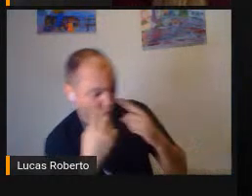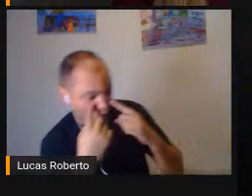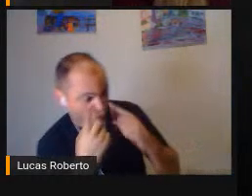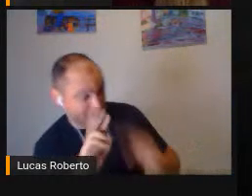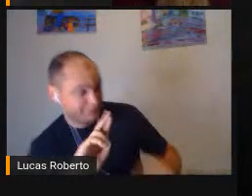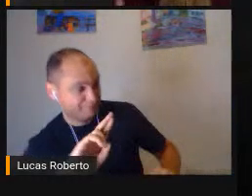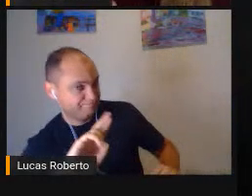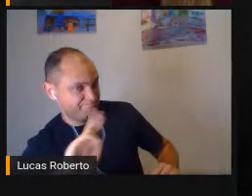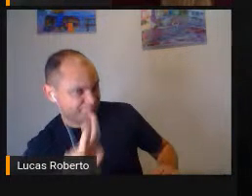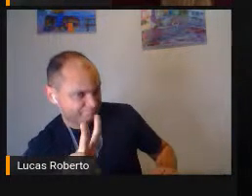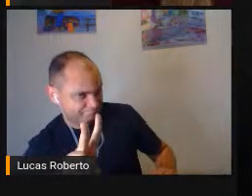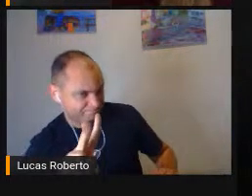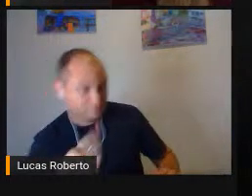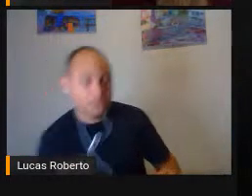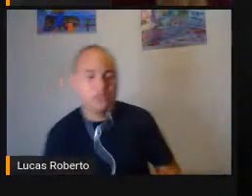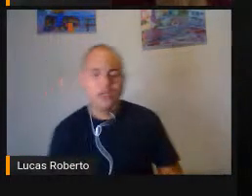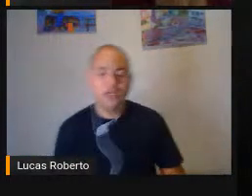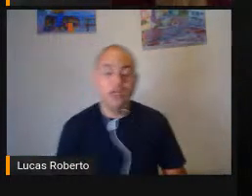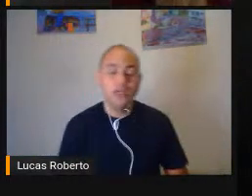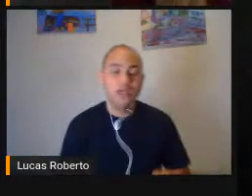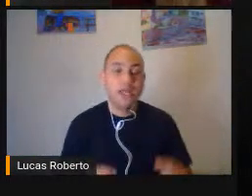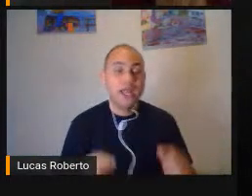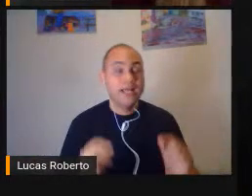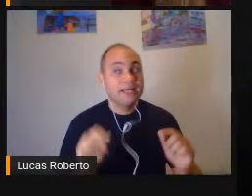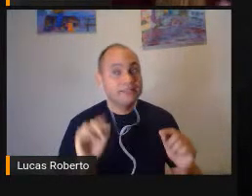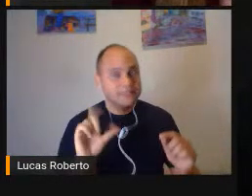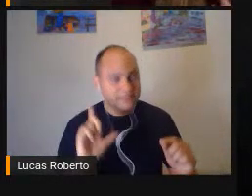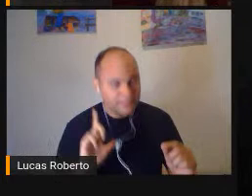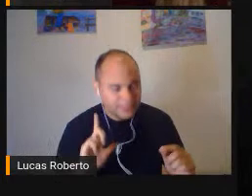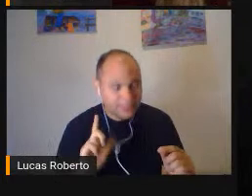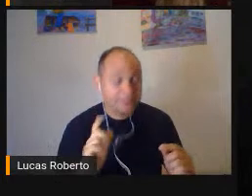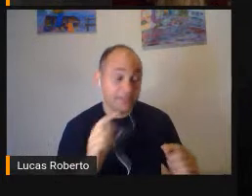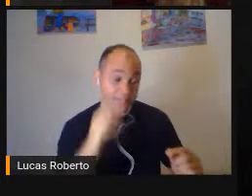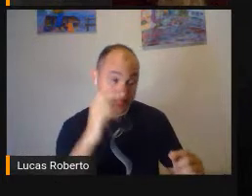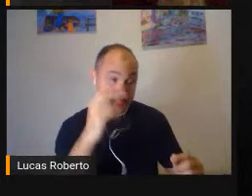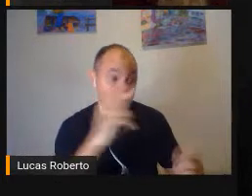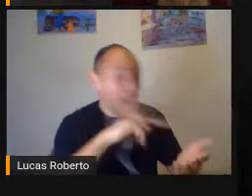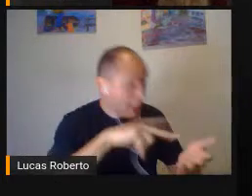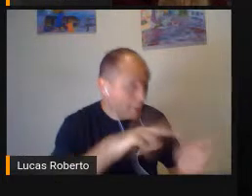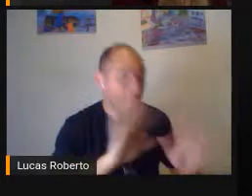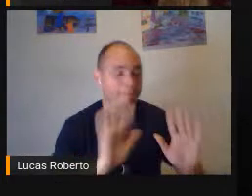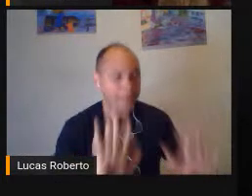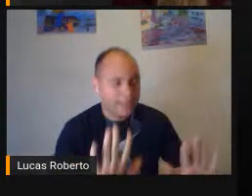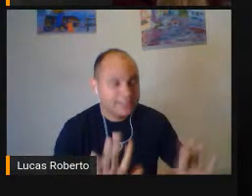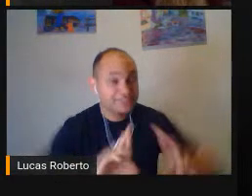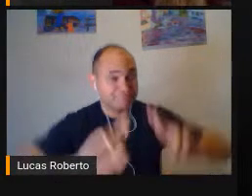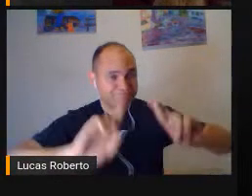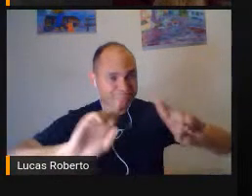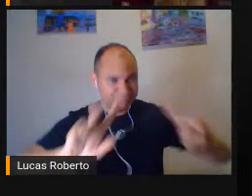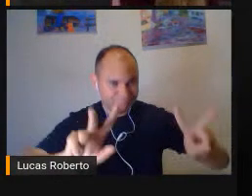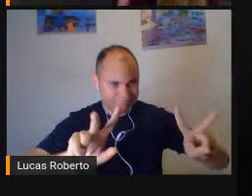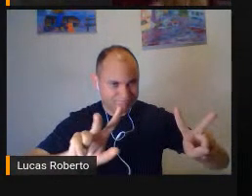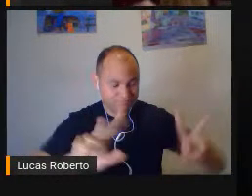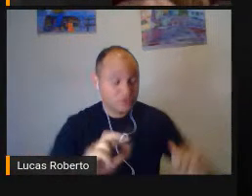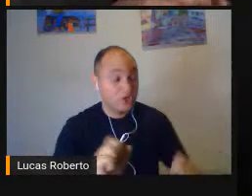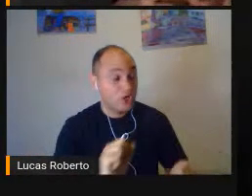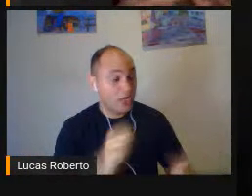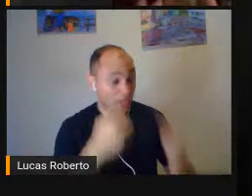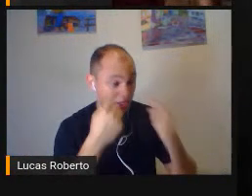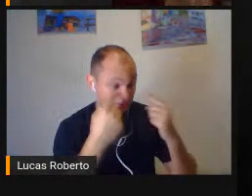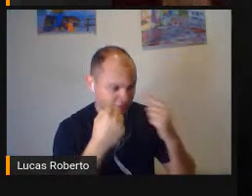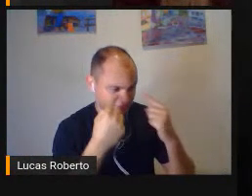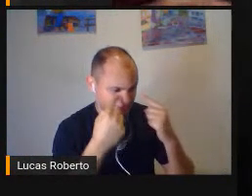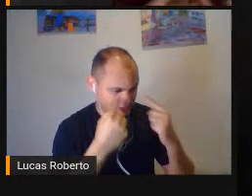Ainda que tenham A mesma função cultural Social São processos diferentes Enquanto a visão Recebe a informação